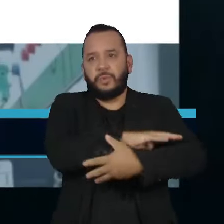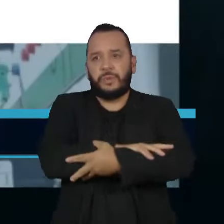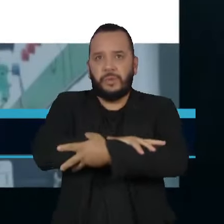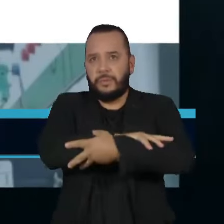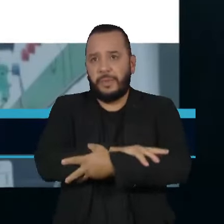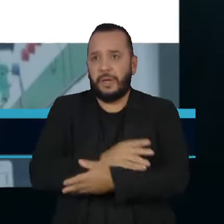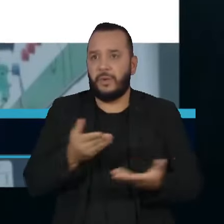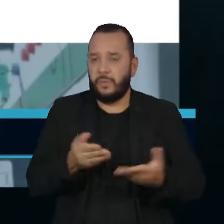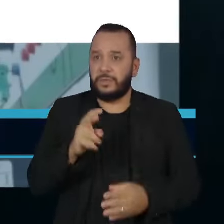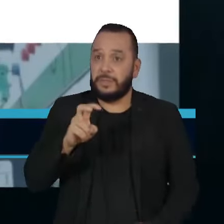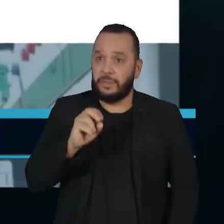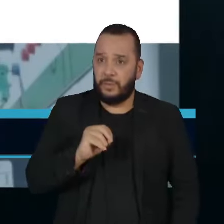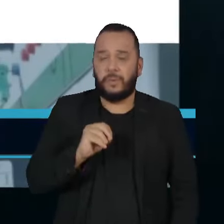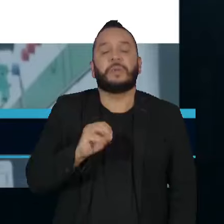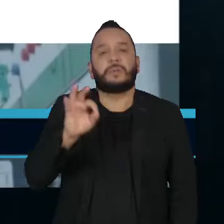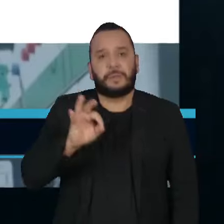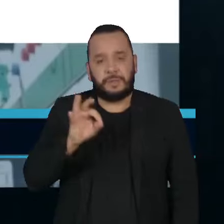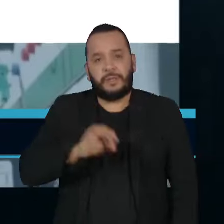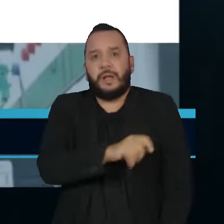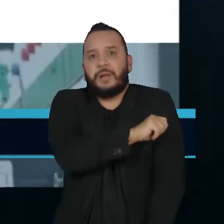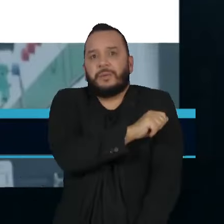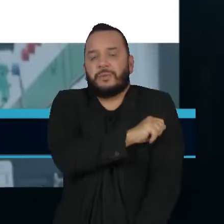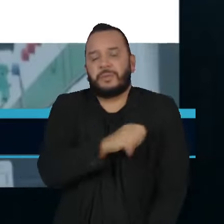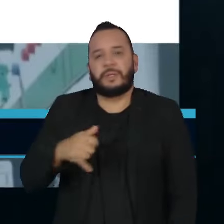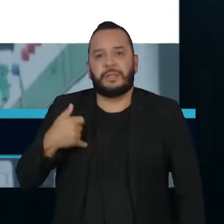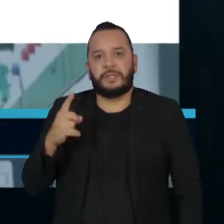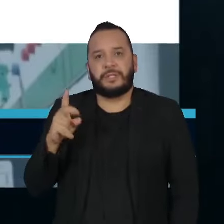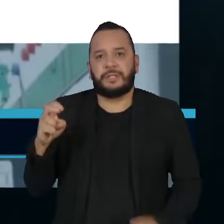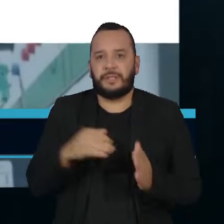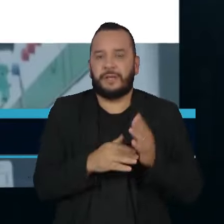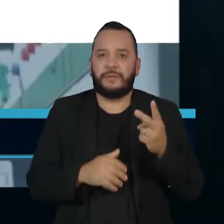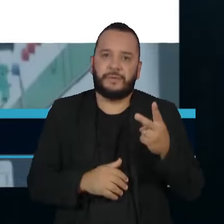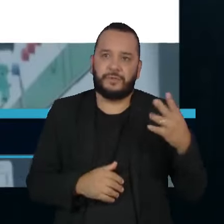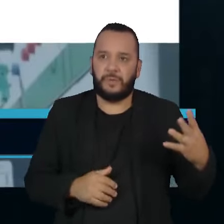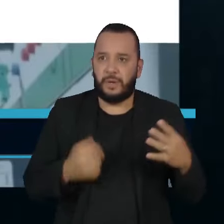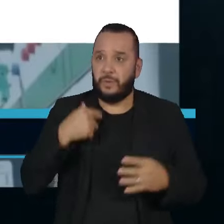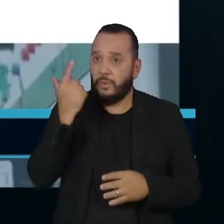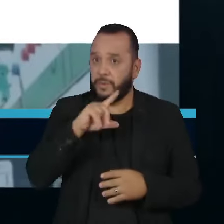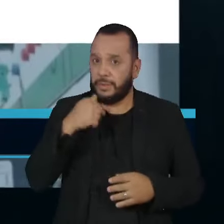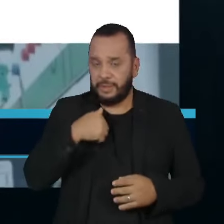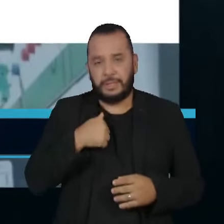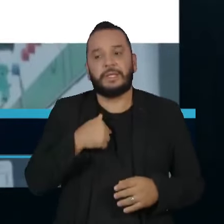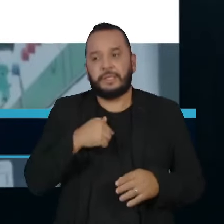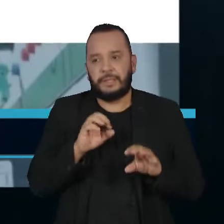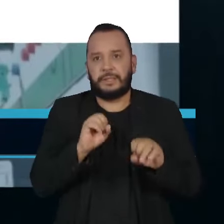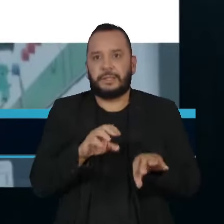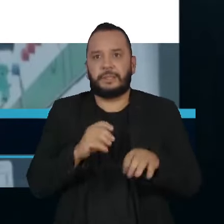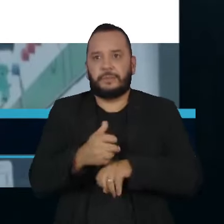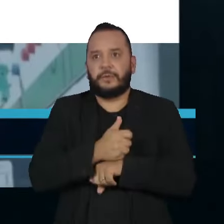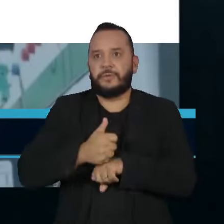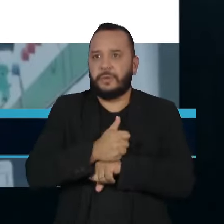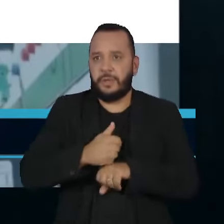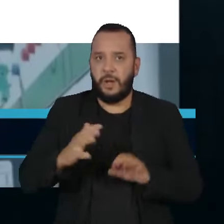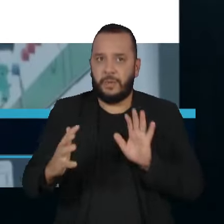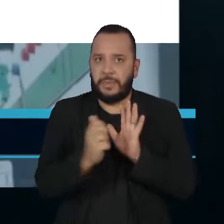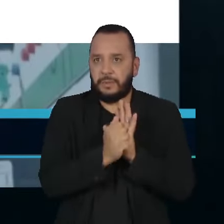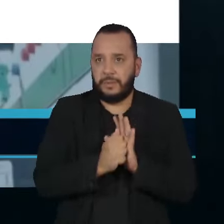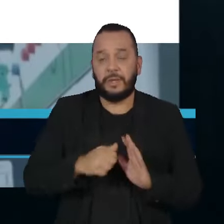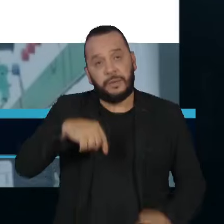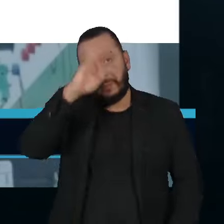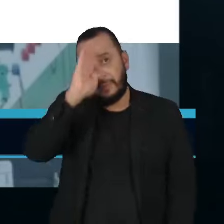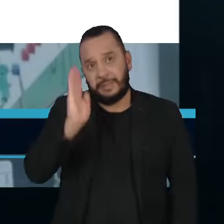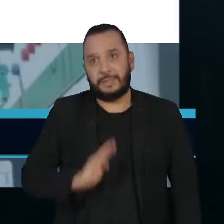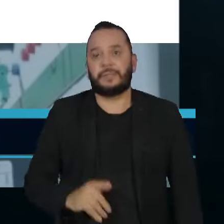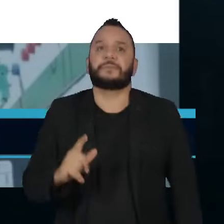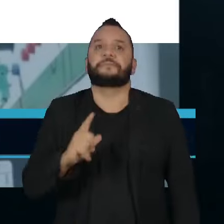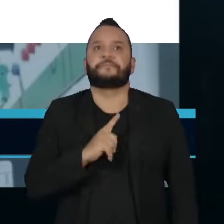50% dos alunos entre 15 e 24 anos matriculados no ensino profissionalizante. O Brasil deixaria